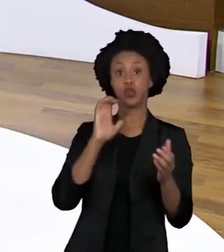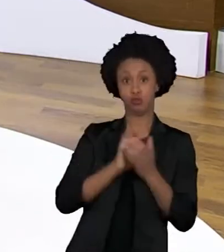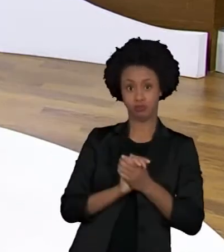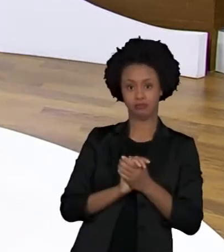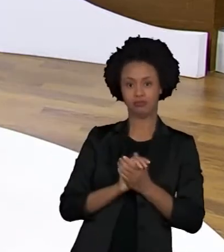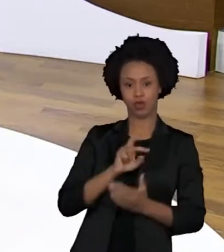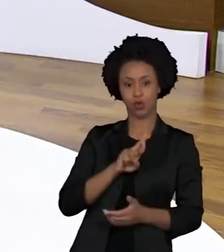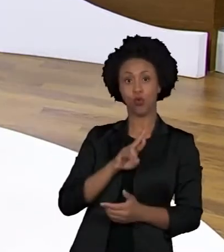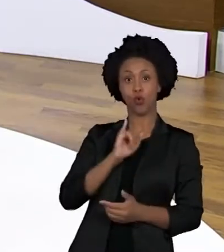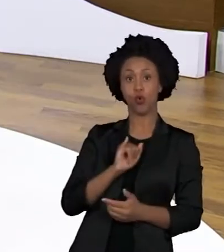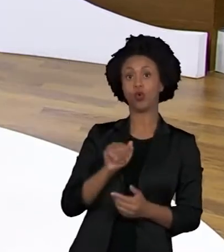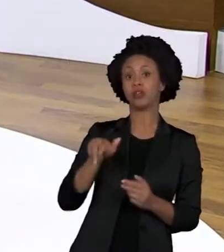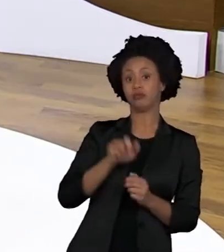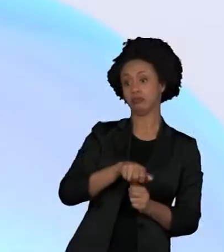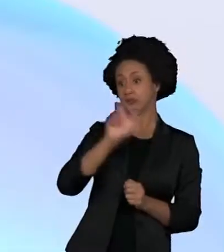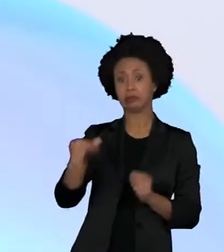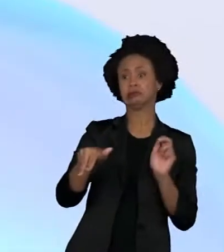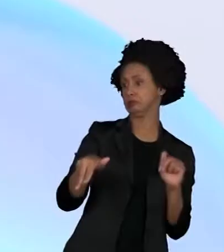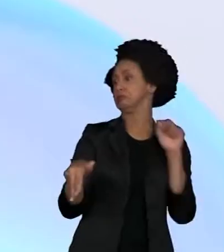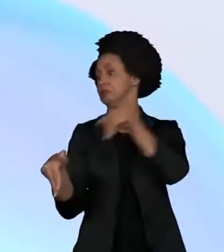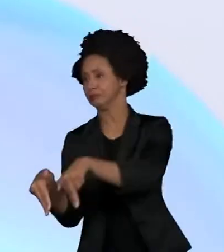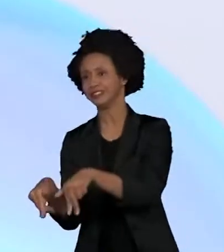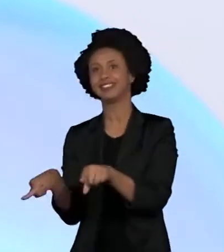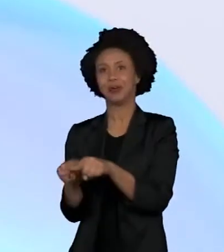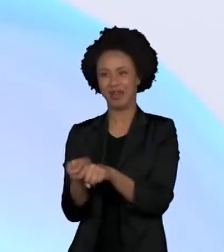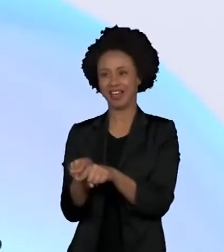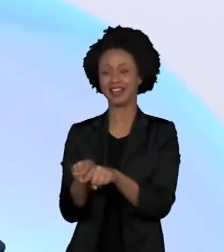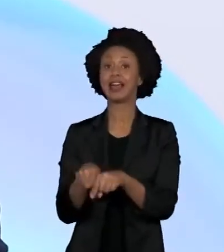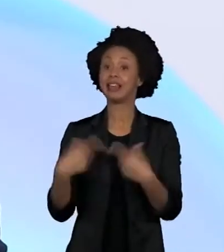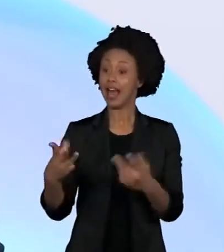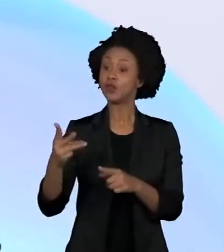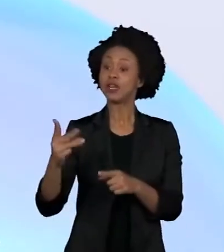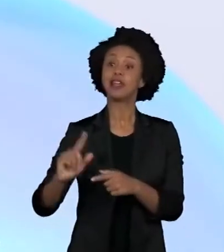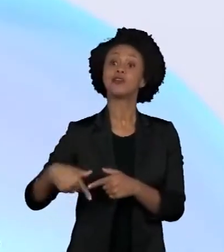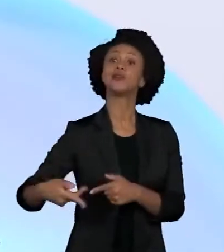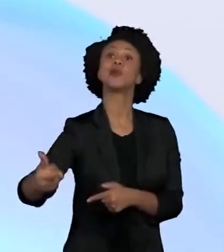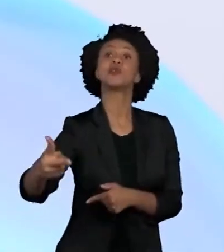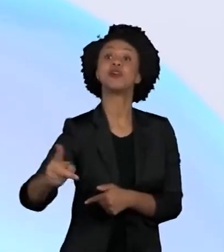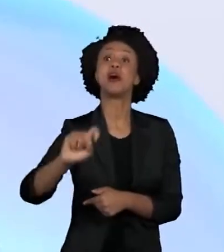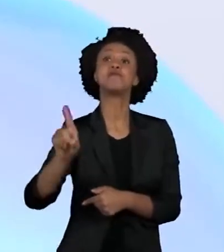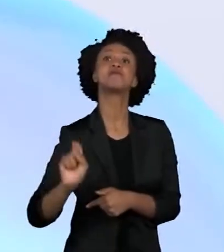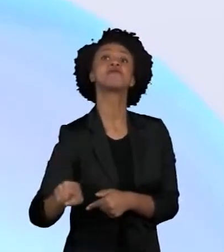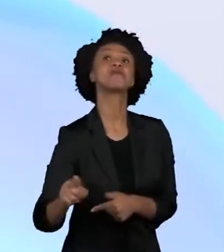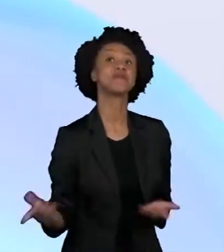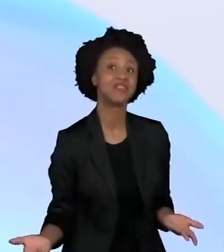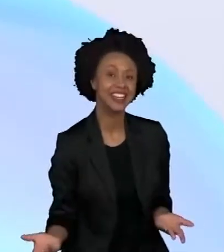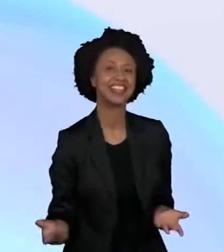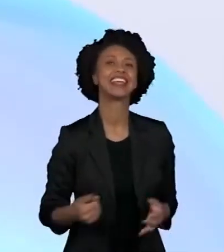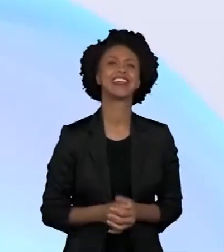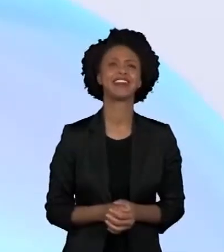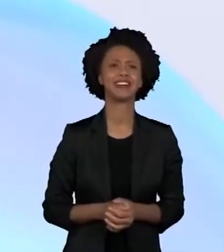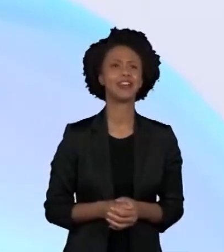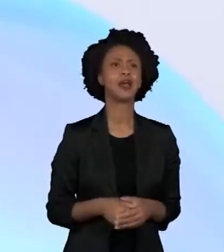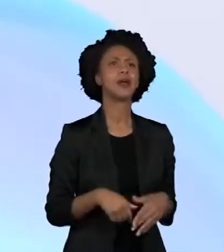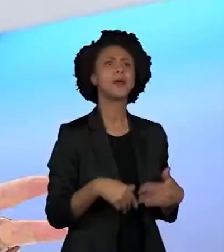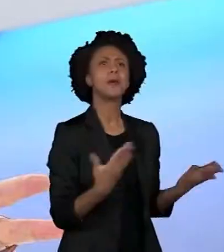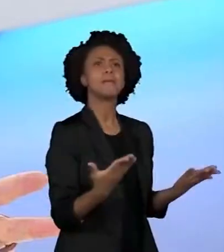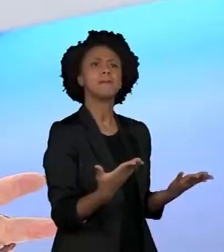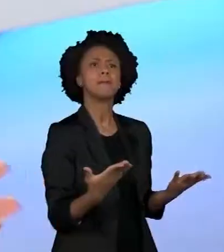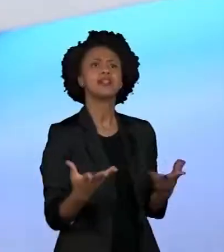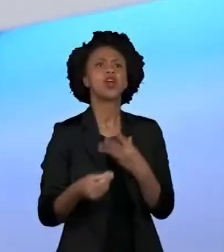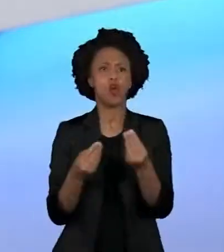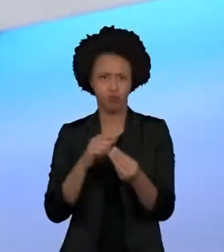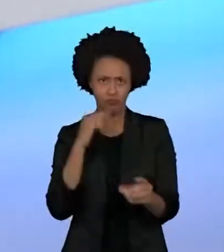Ninguém sabe mais nada. E o terceiro filme seria a continuidade disso. Mas vocês pegariam de onde parou? Ou a gente vai